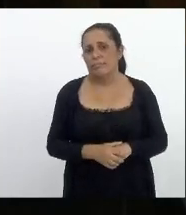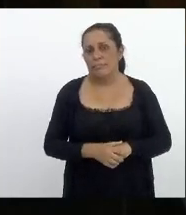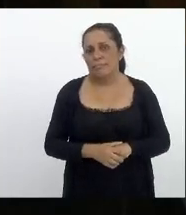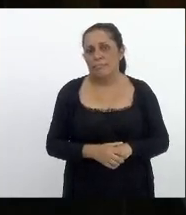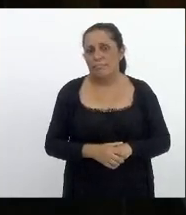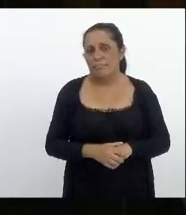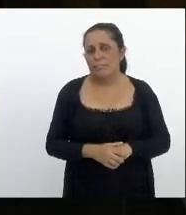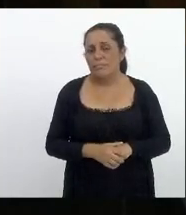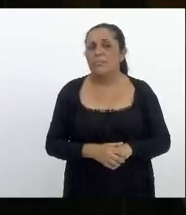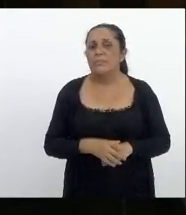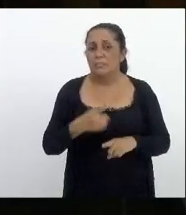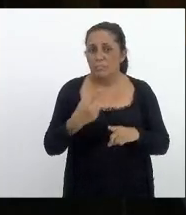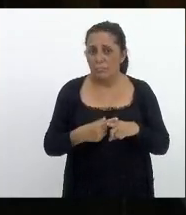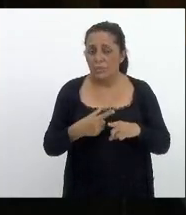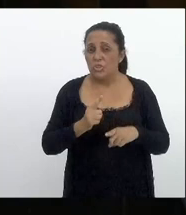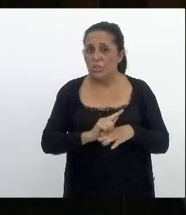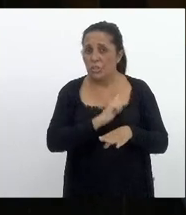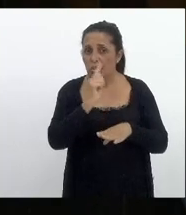por uma má gestão